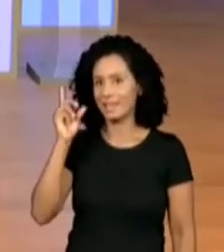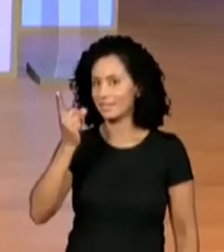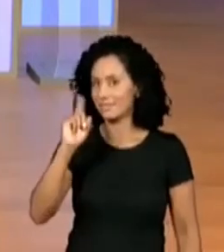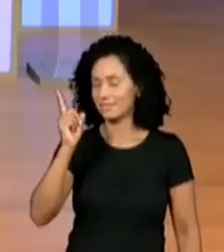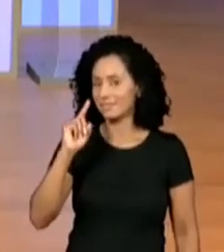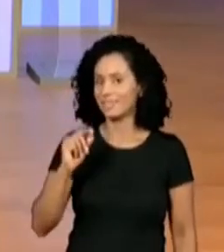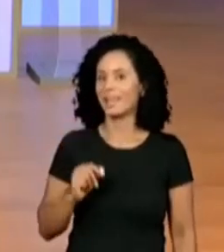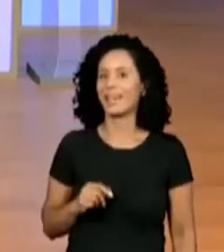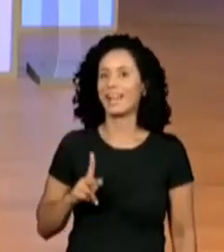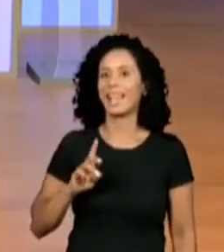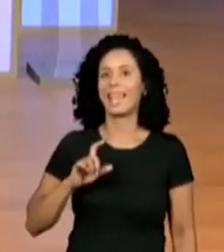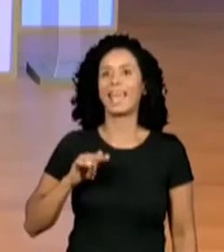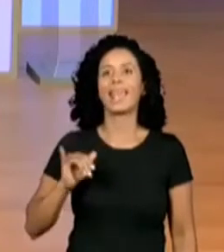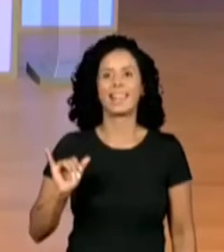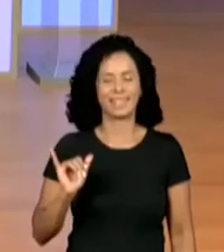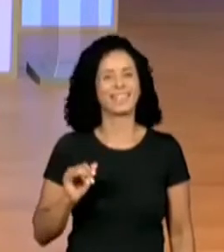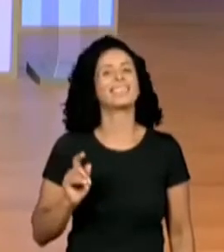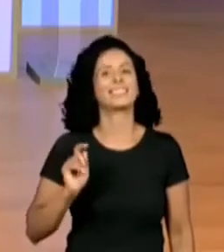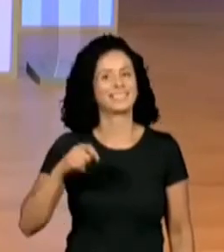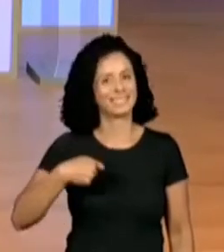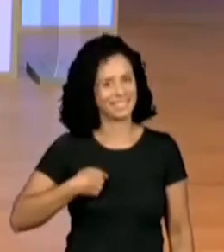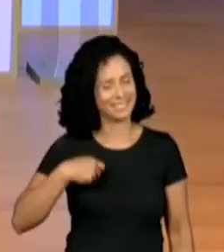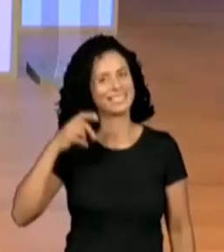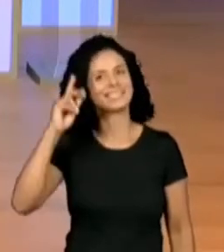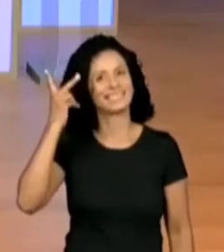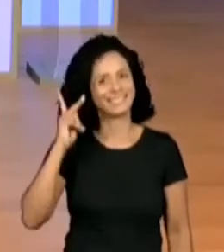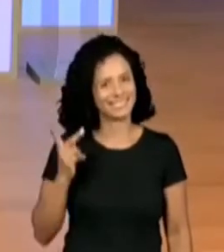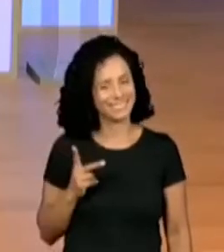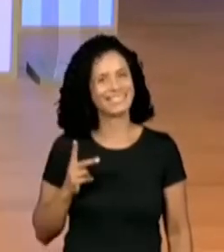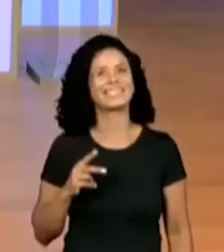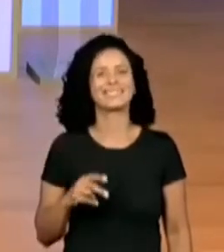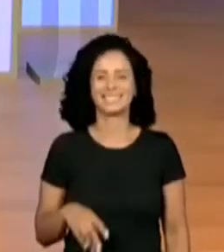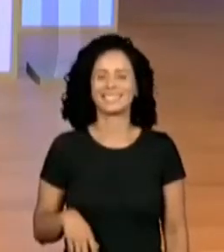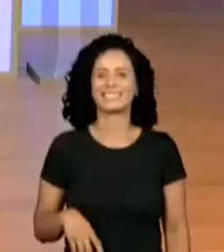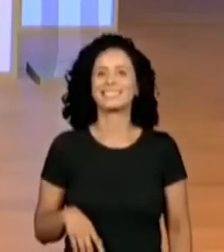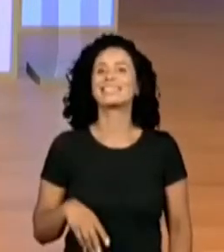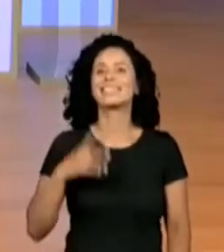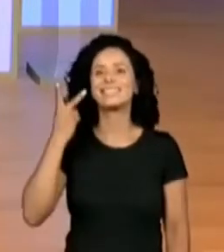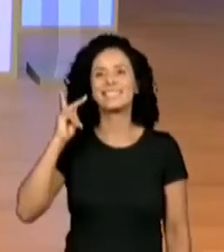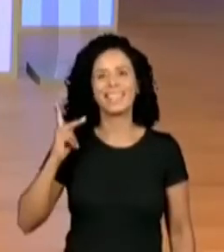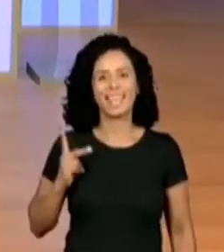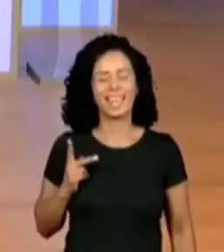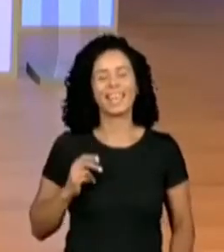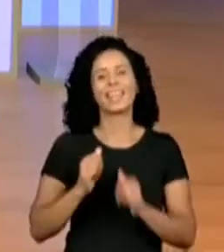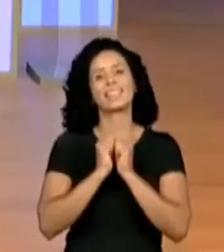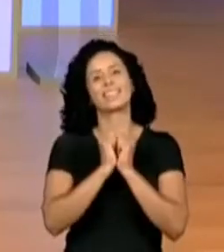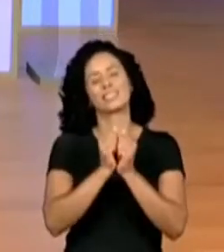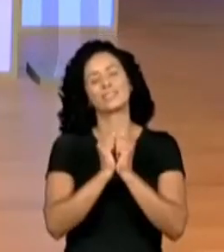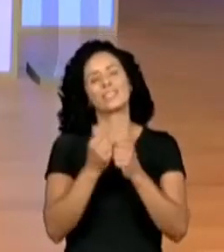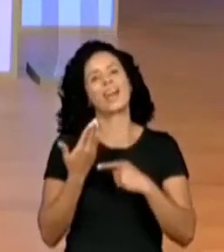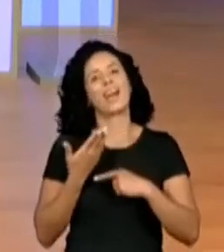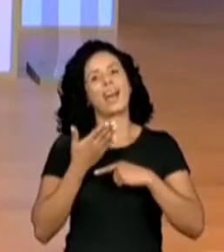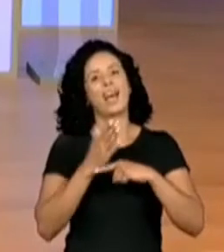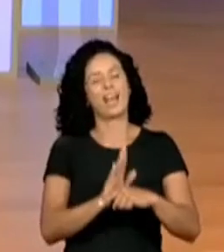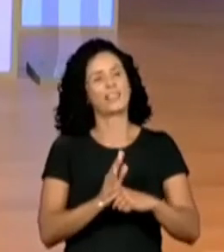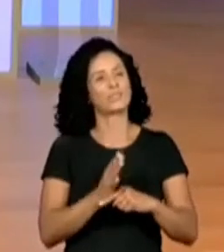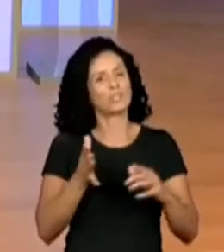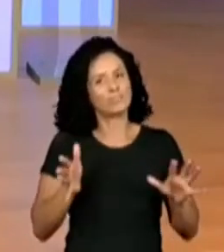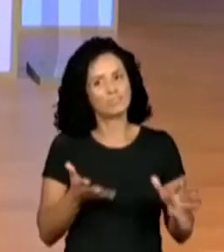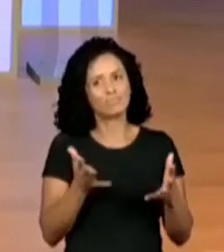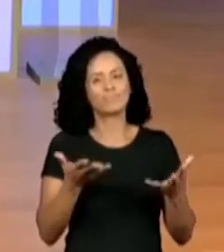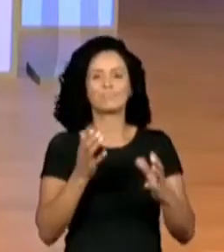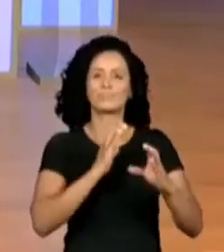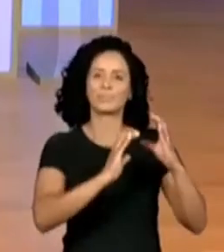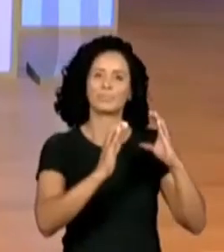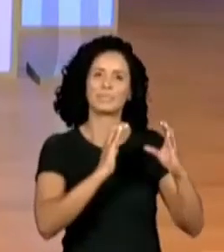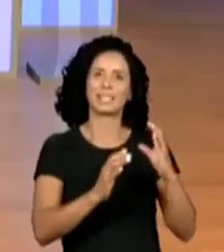está ali hoje. É a Kelly, right? Very good. Kelly está ali com a gente hoje, transformando e nos ajudando todo mundo a se comunicar.